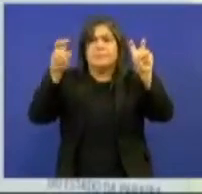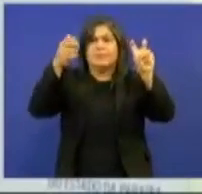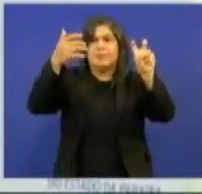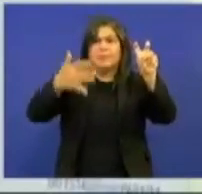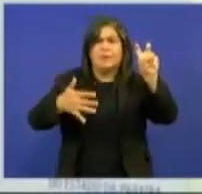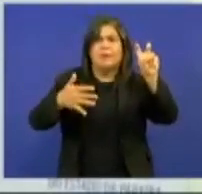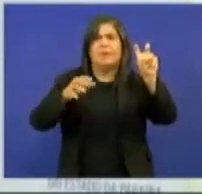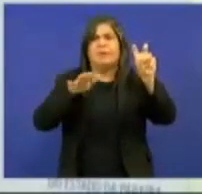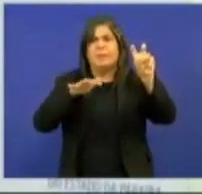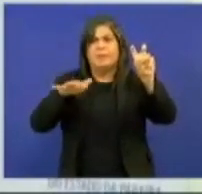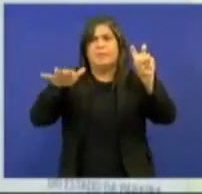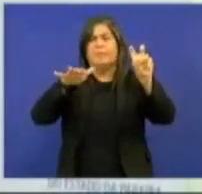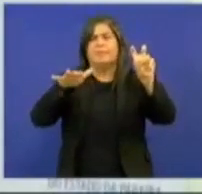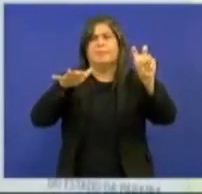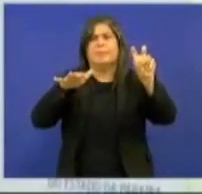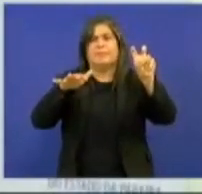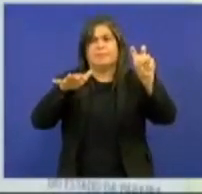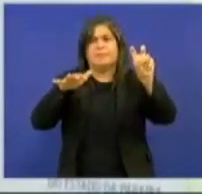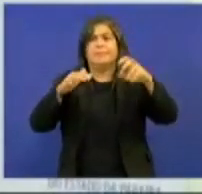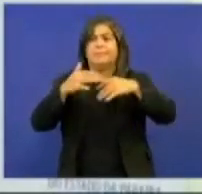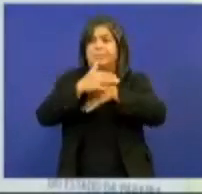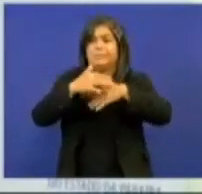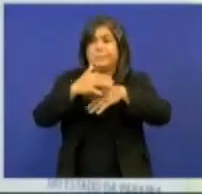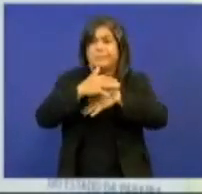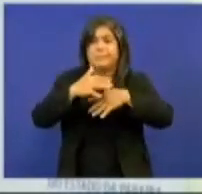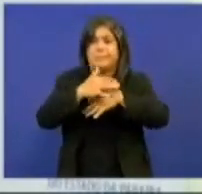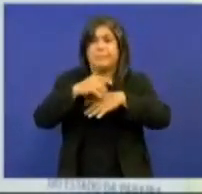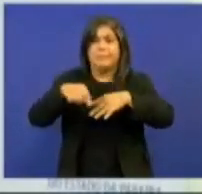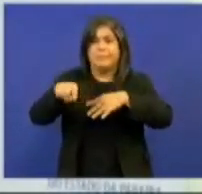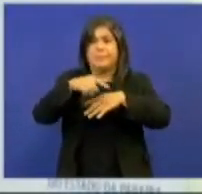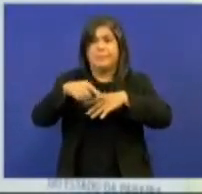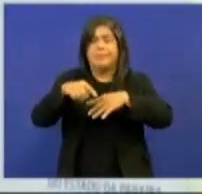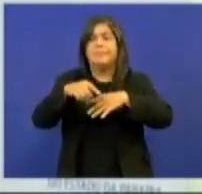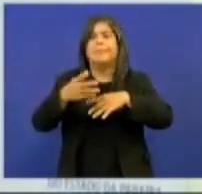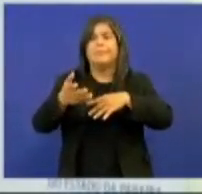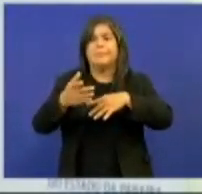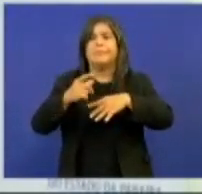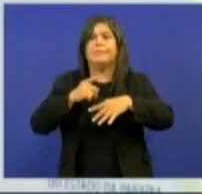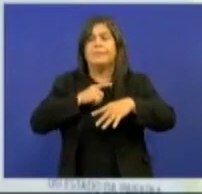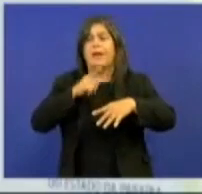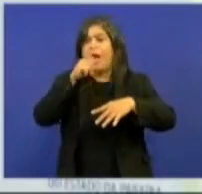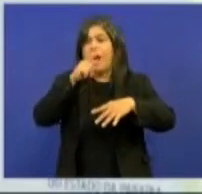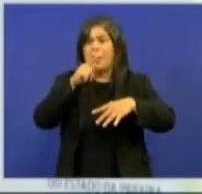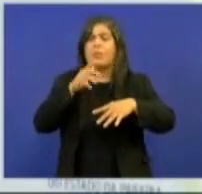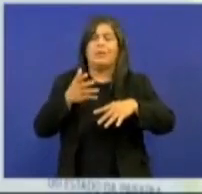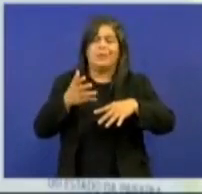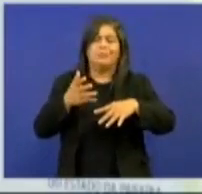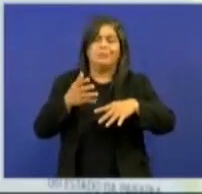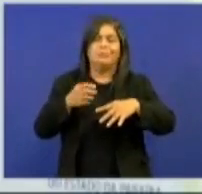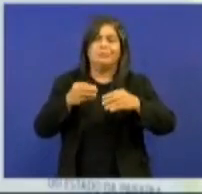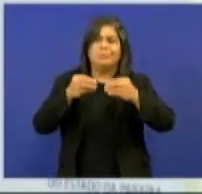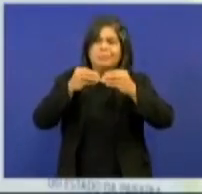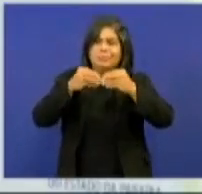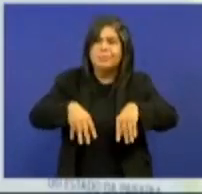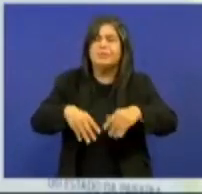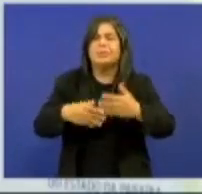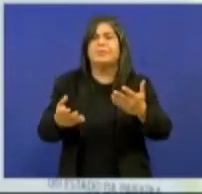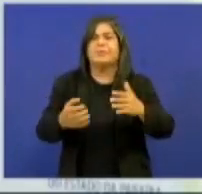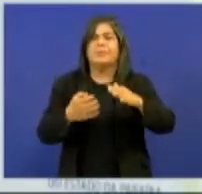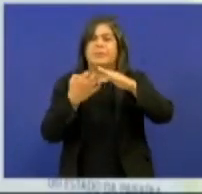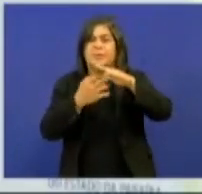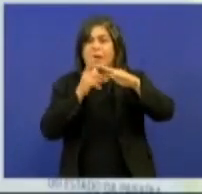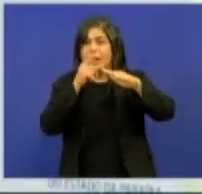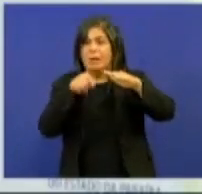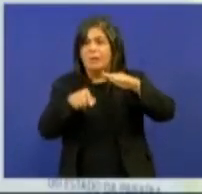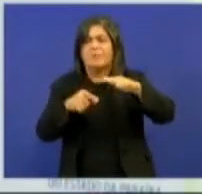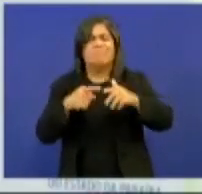cidade sendo comprometida com o abastecimento de água. Esse problema da Cajepa está